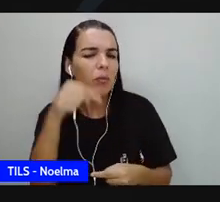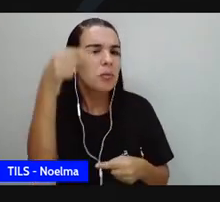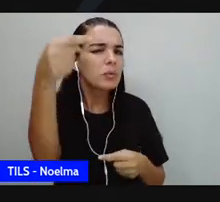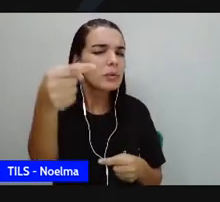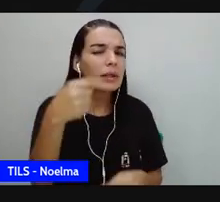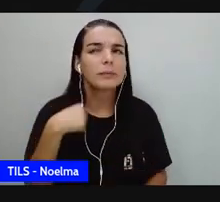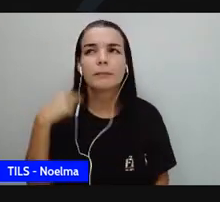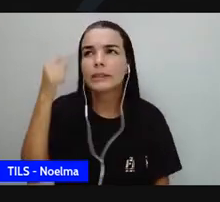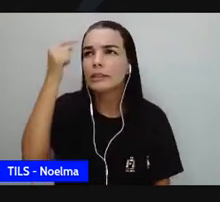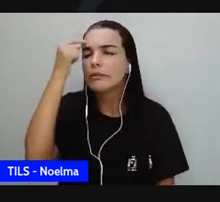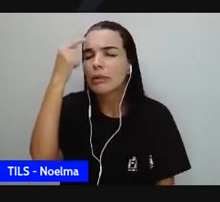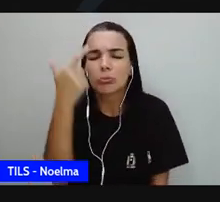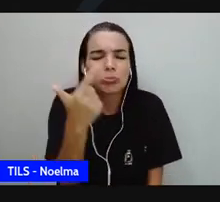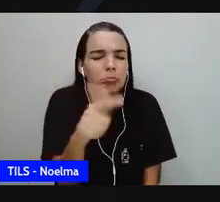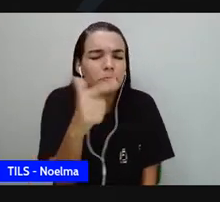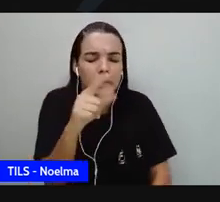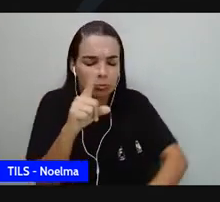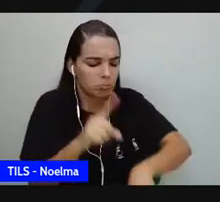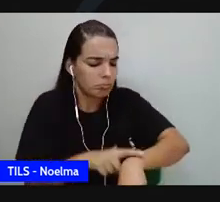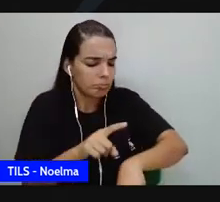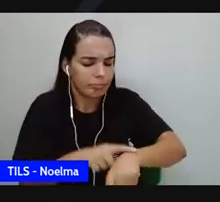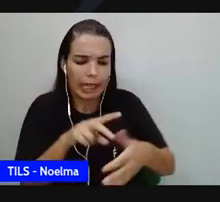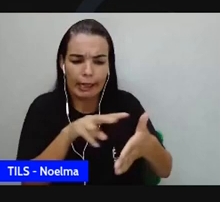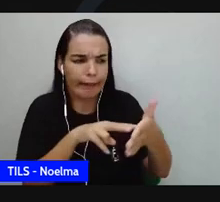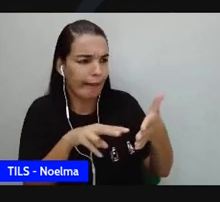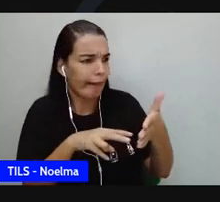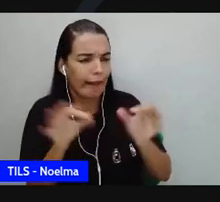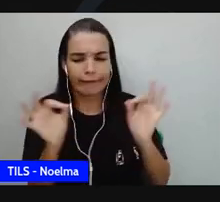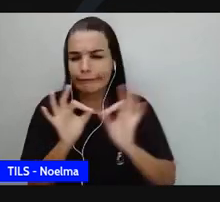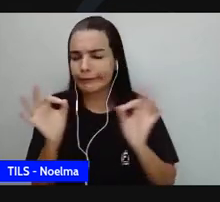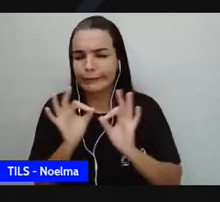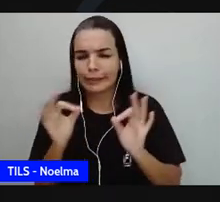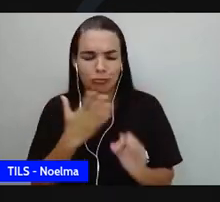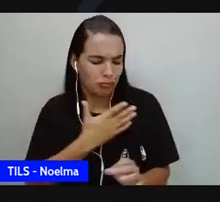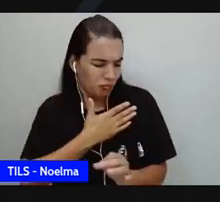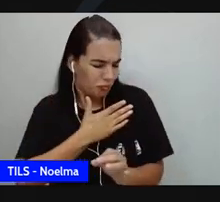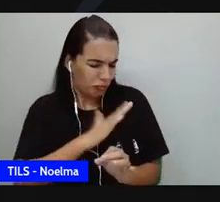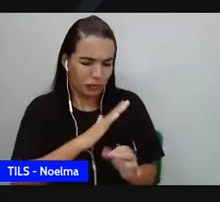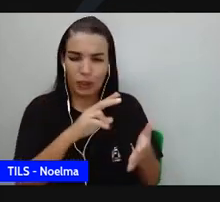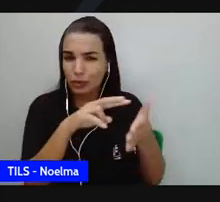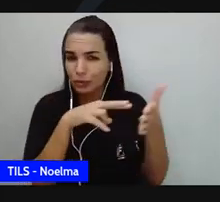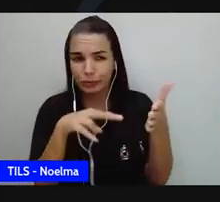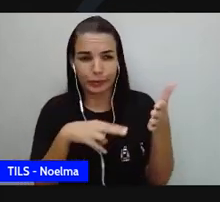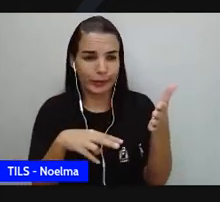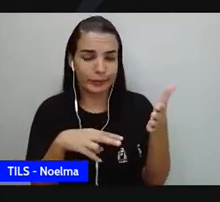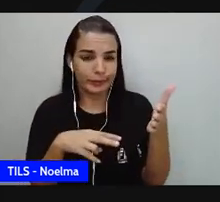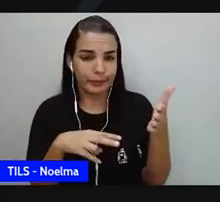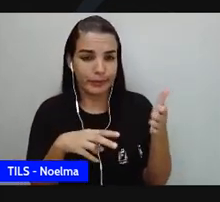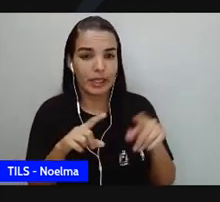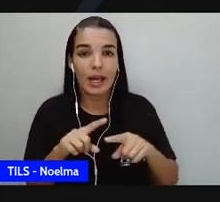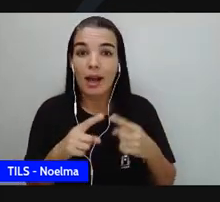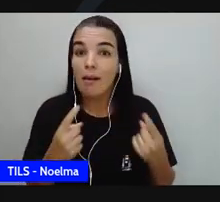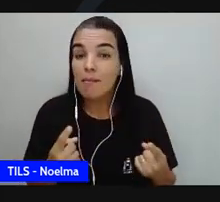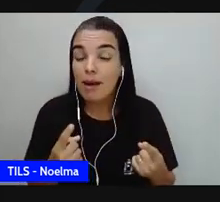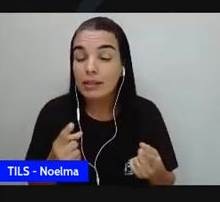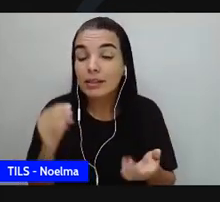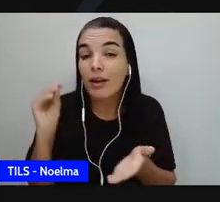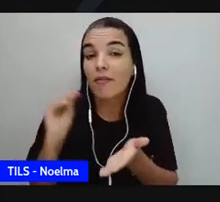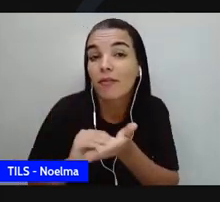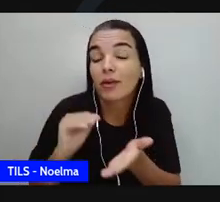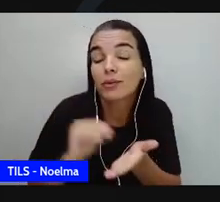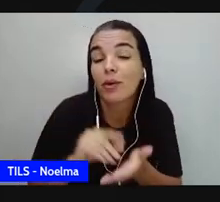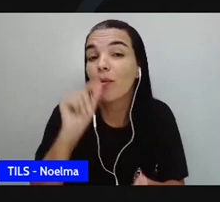dizer assim, eu não tenho tempo de ler. Eu não gosto de ler. Não, o mundo gosta do que é bom. Faltou a